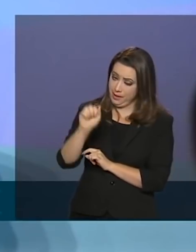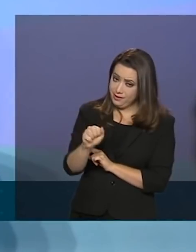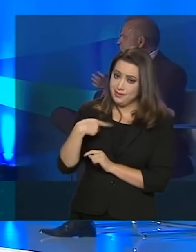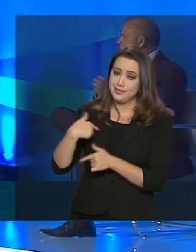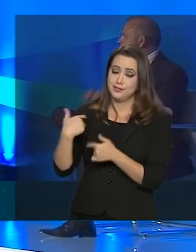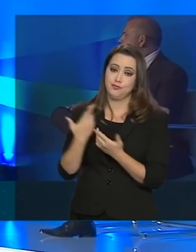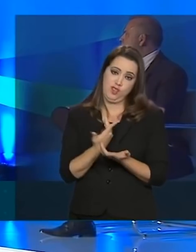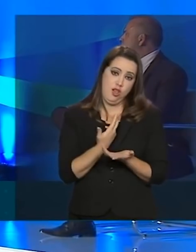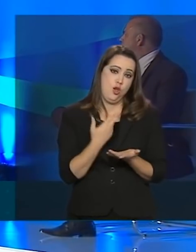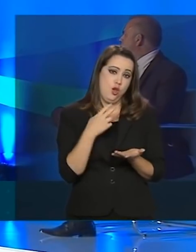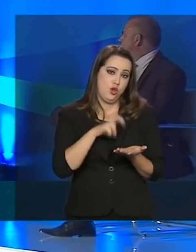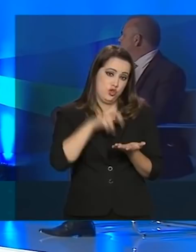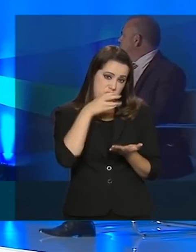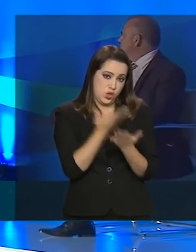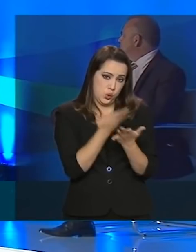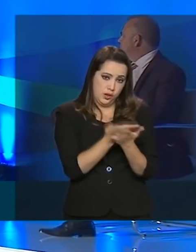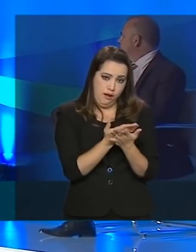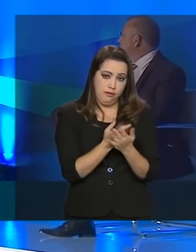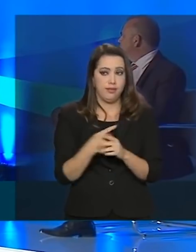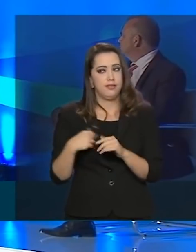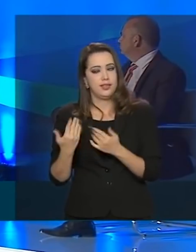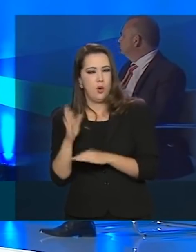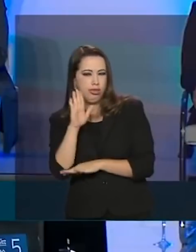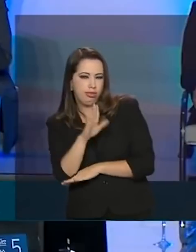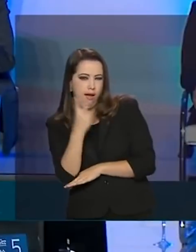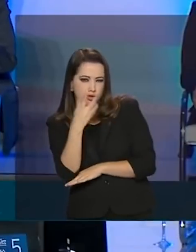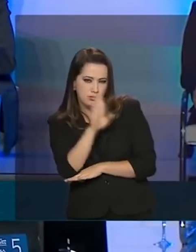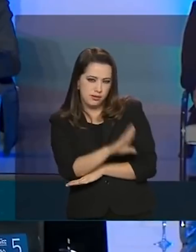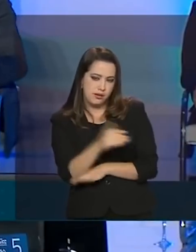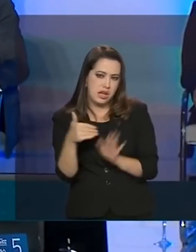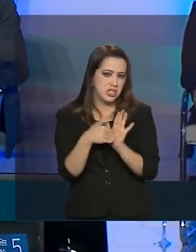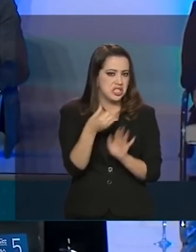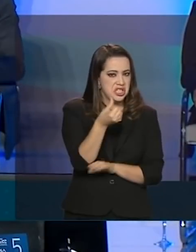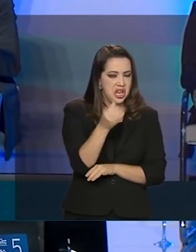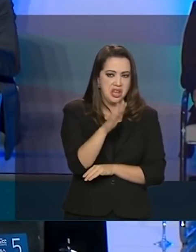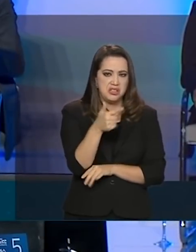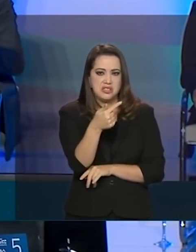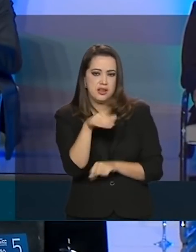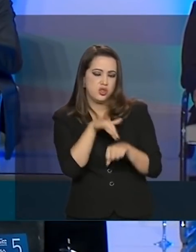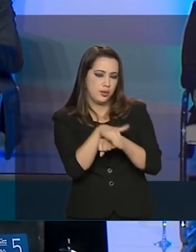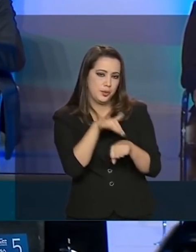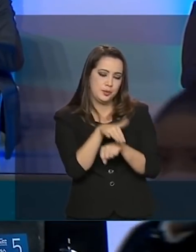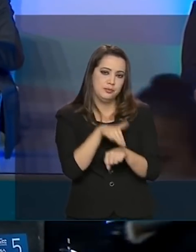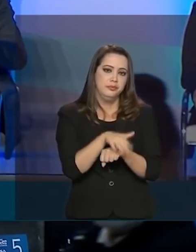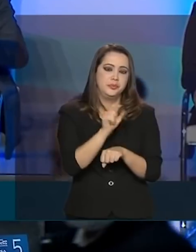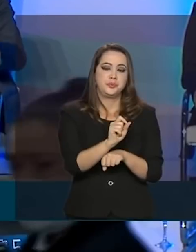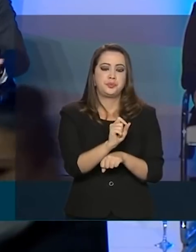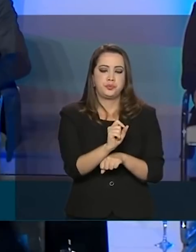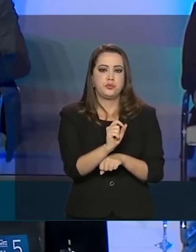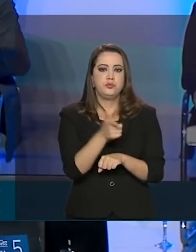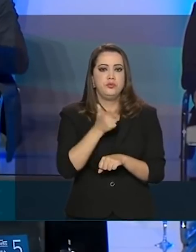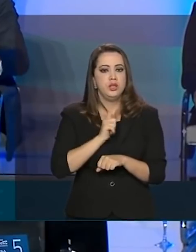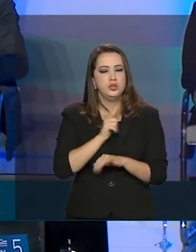Eu estudava de manhã e à tarde, para as duas da tarde, até umas 6, 7 da noite, tinha